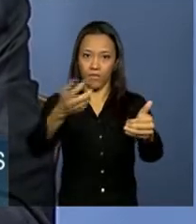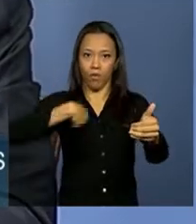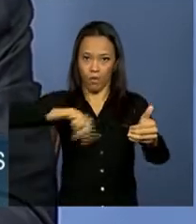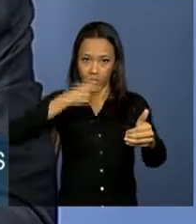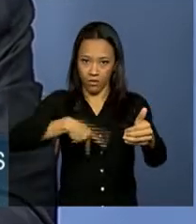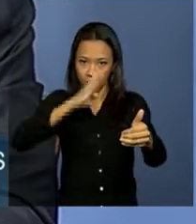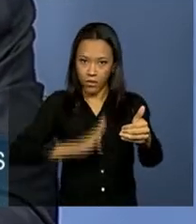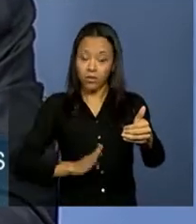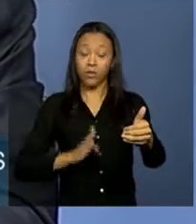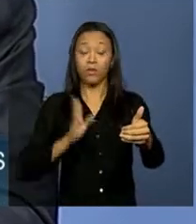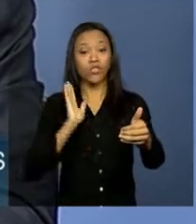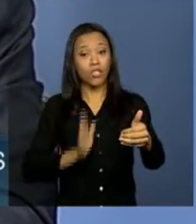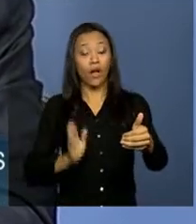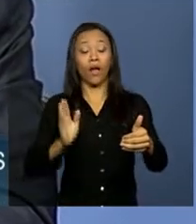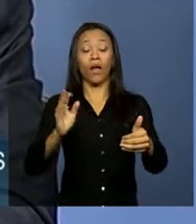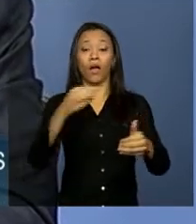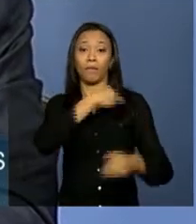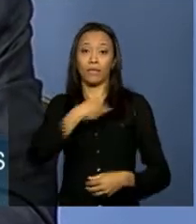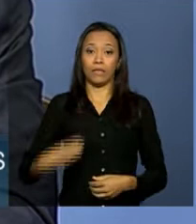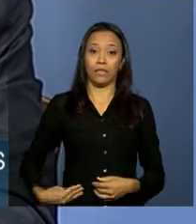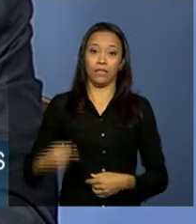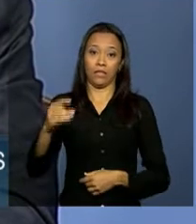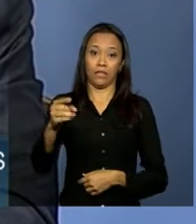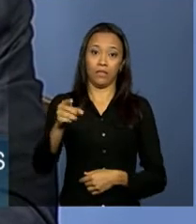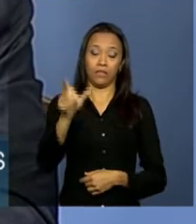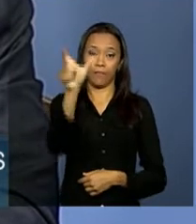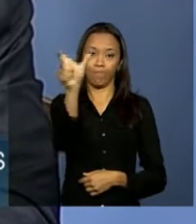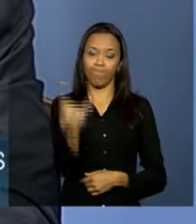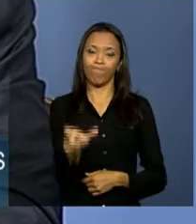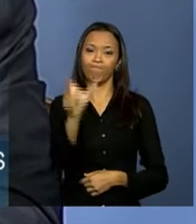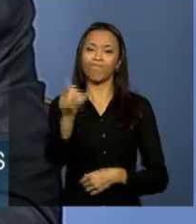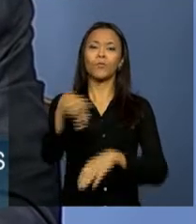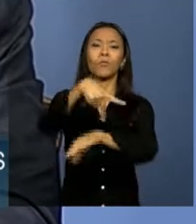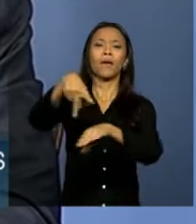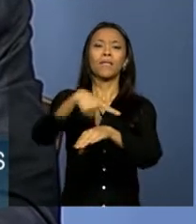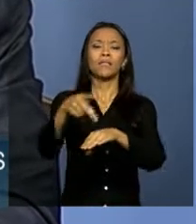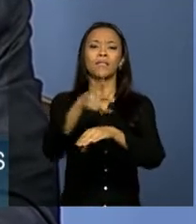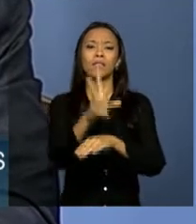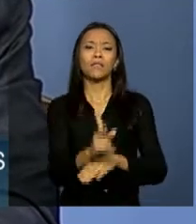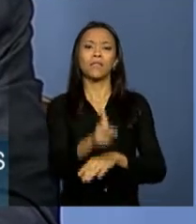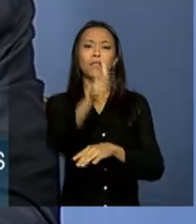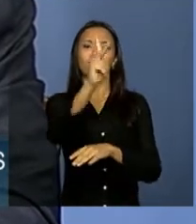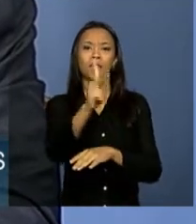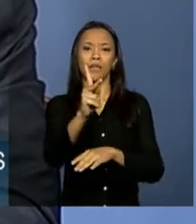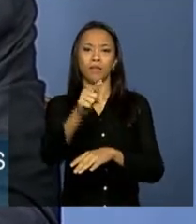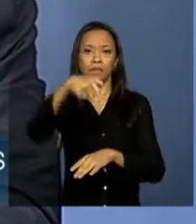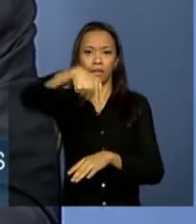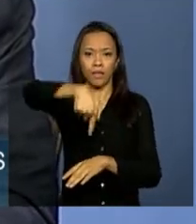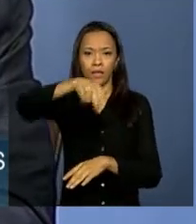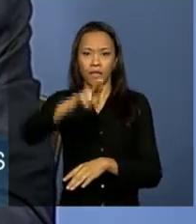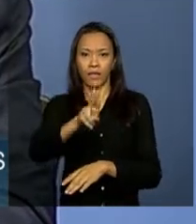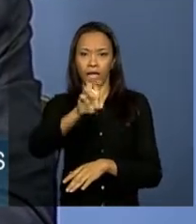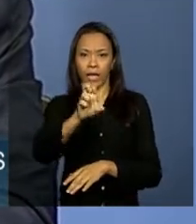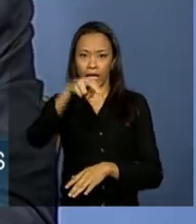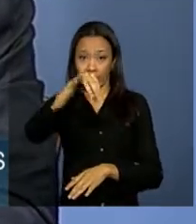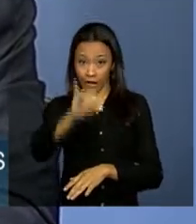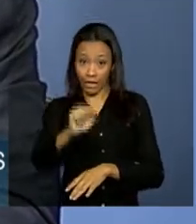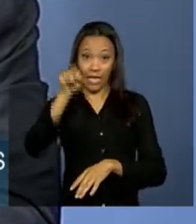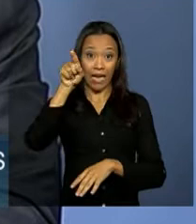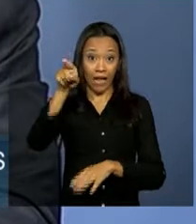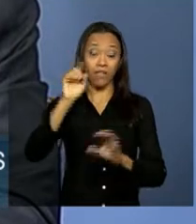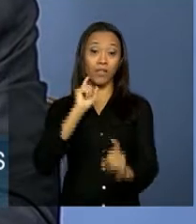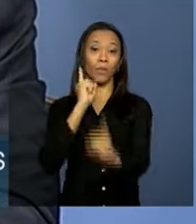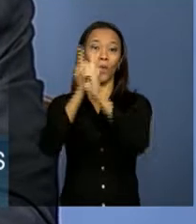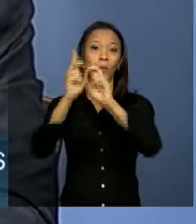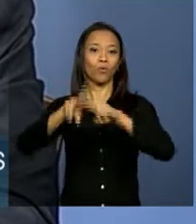da ministra de Comércio do Quênia, que vai sediar a conferência ministerial, para